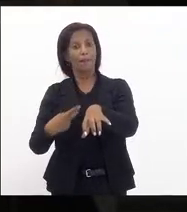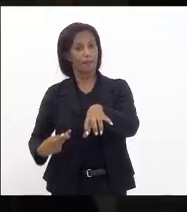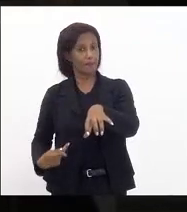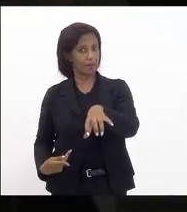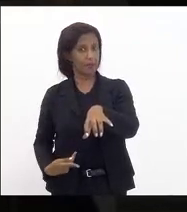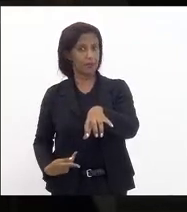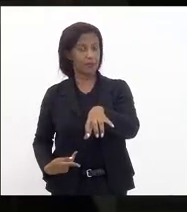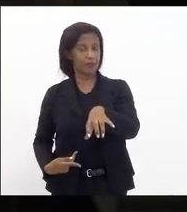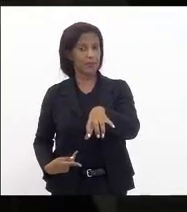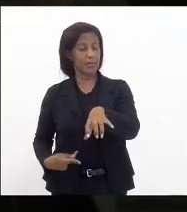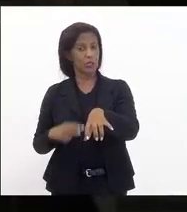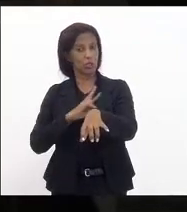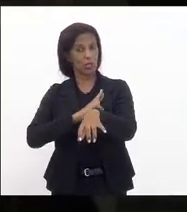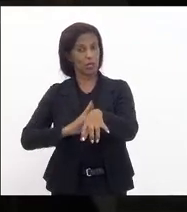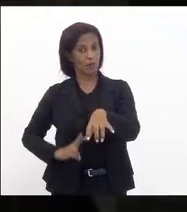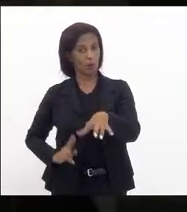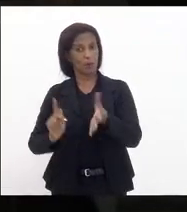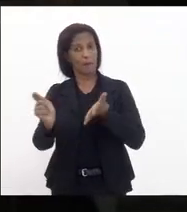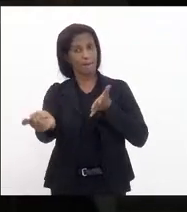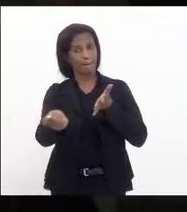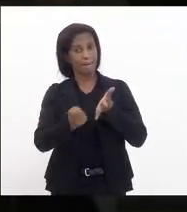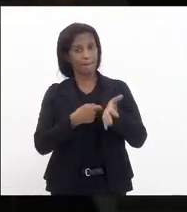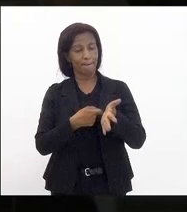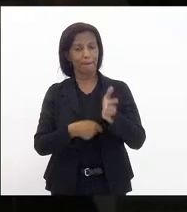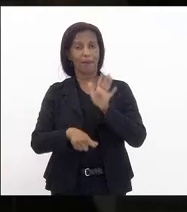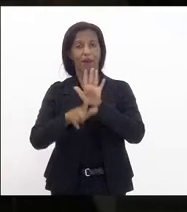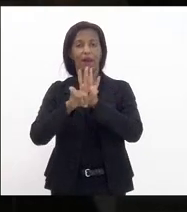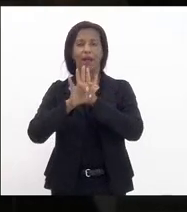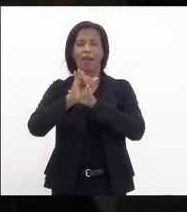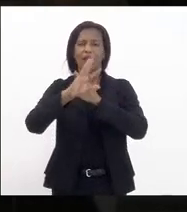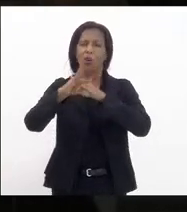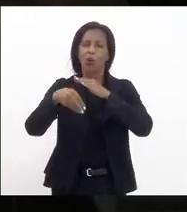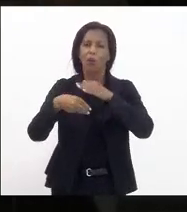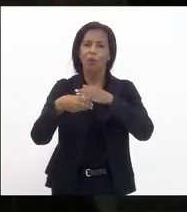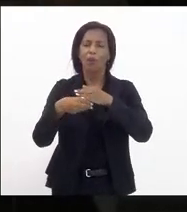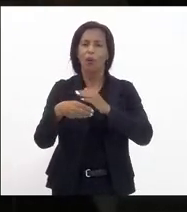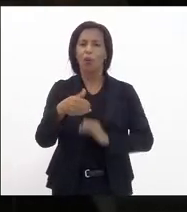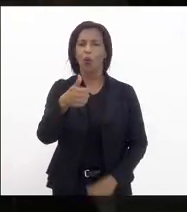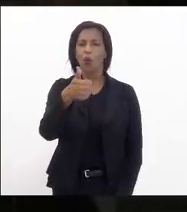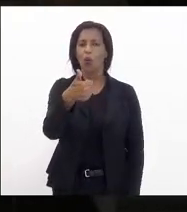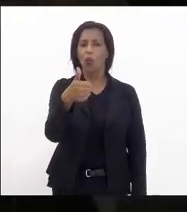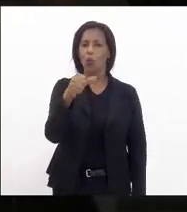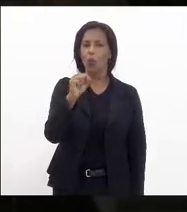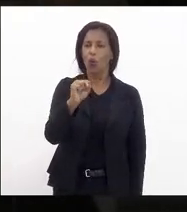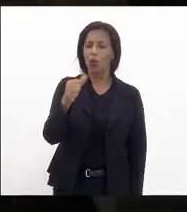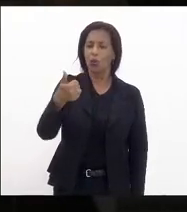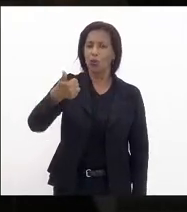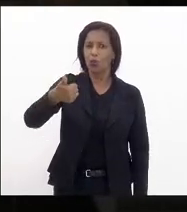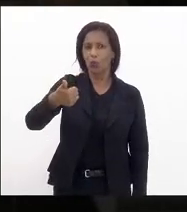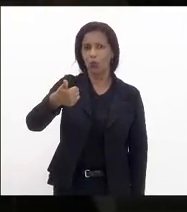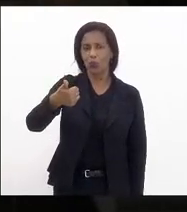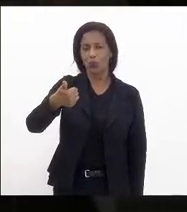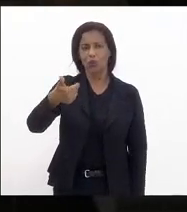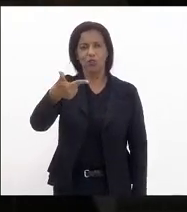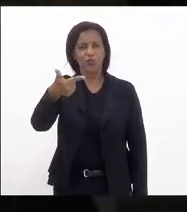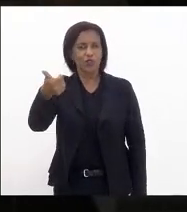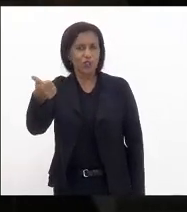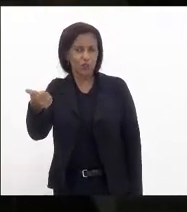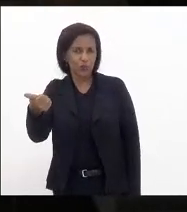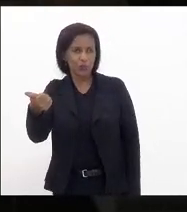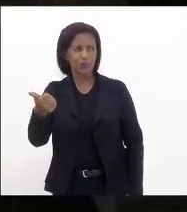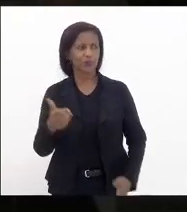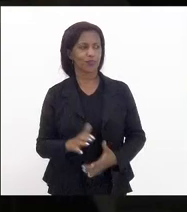república sancionou a lei complementar 181 de 21